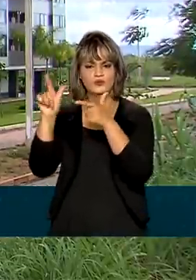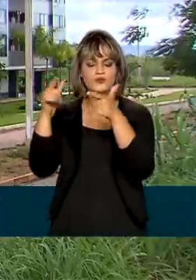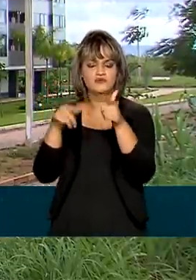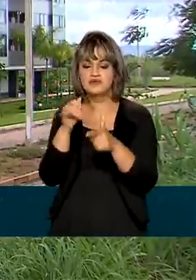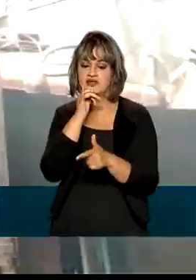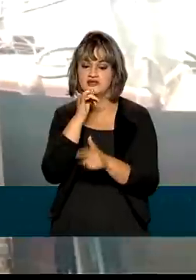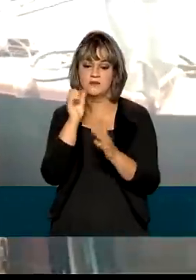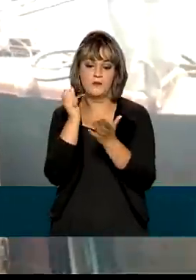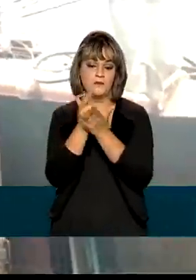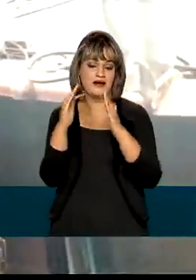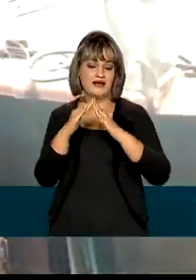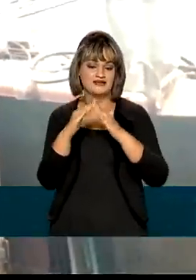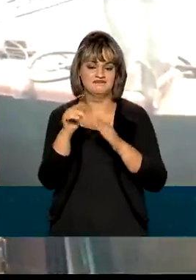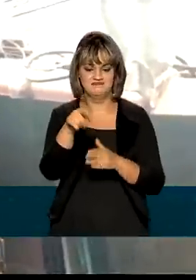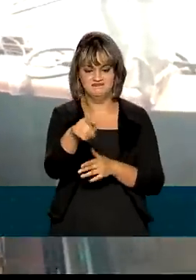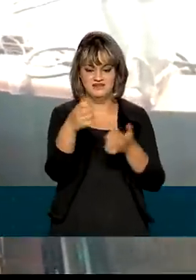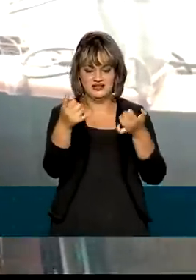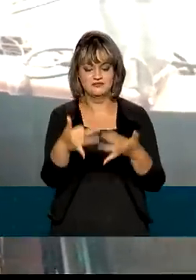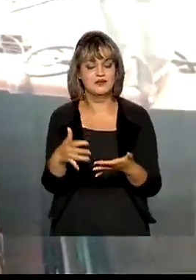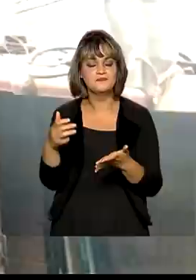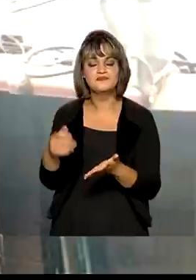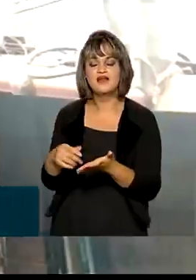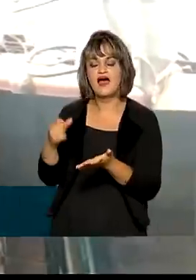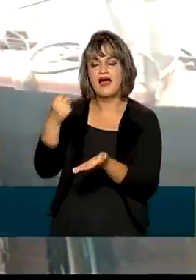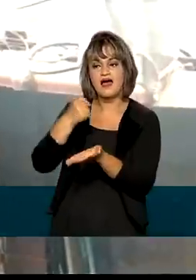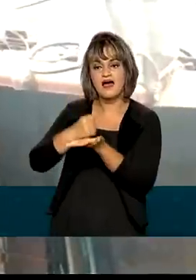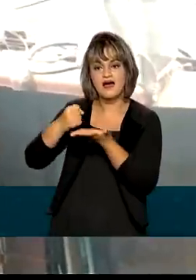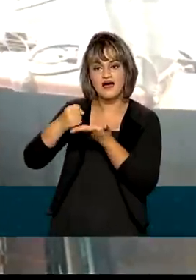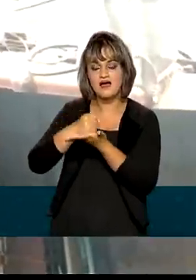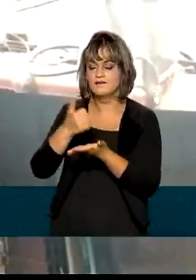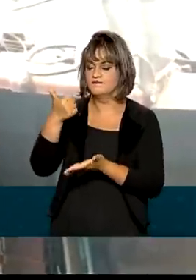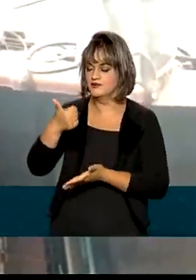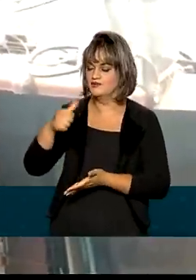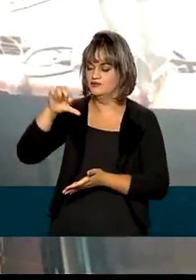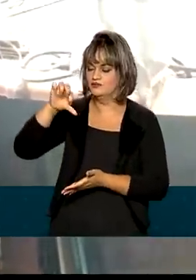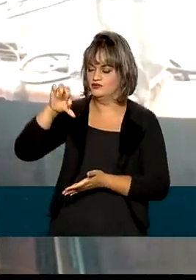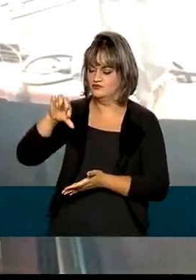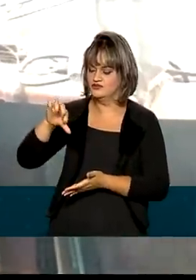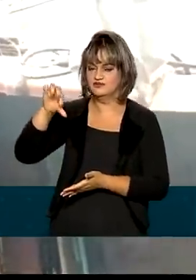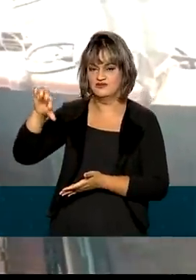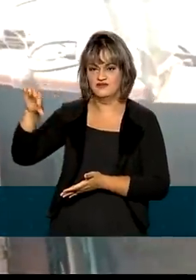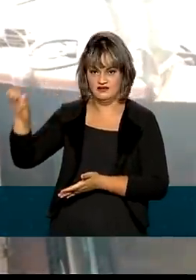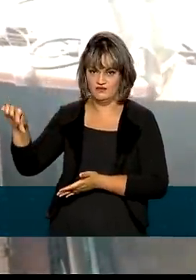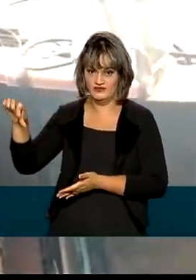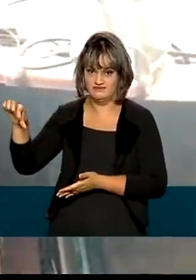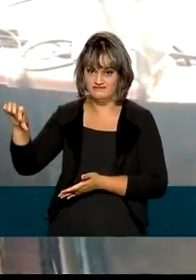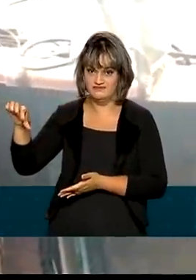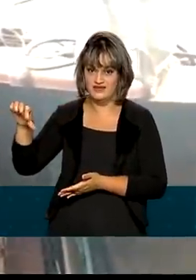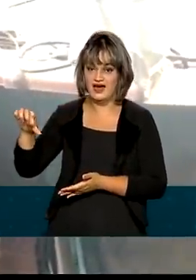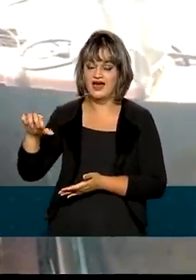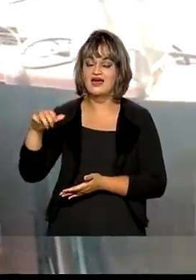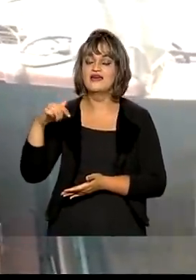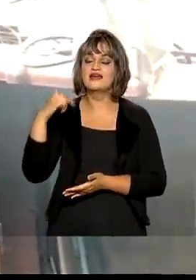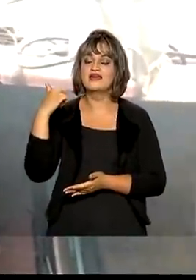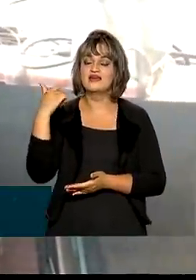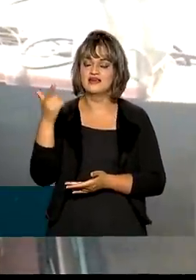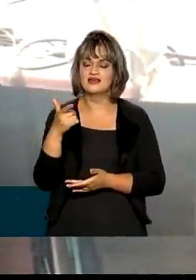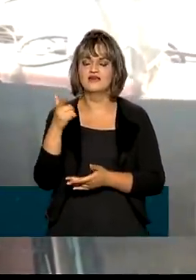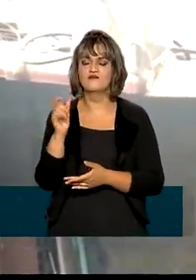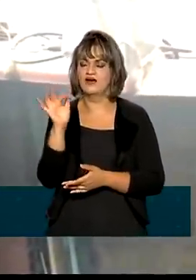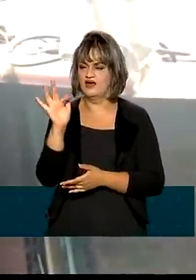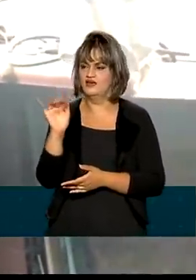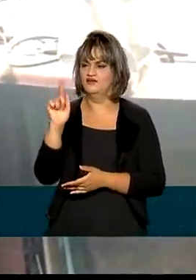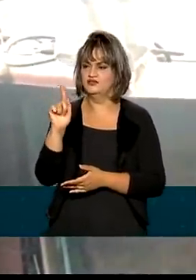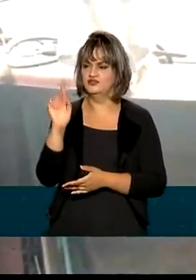habitacionais. Minha carteira foi assinada desde 1999, que eu contribuo